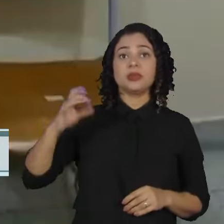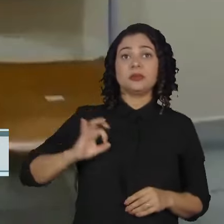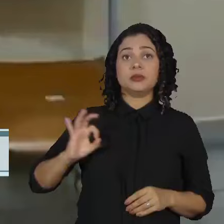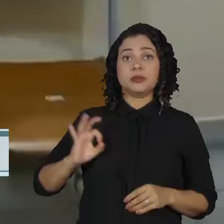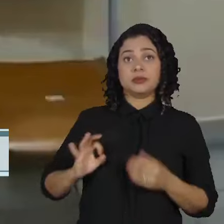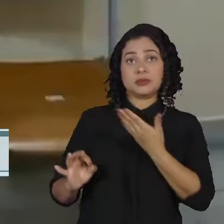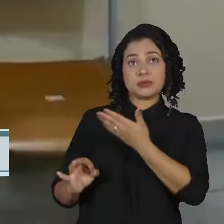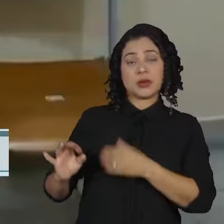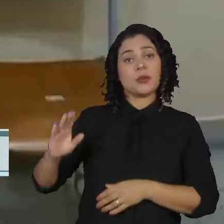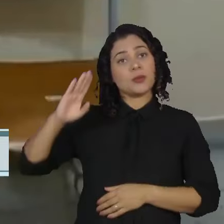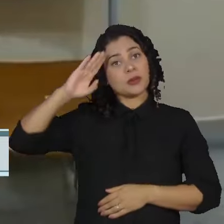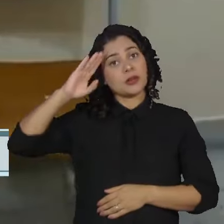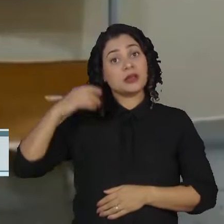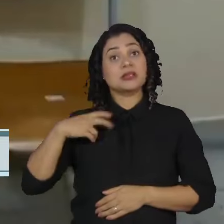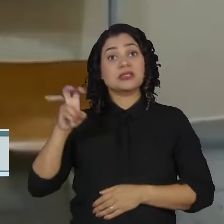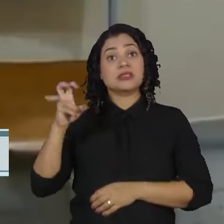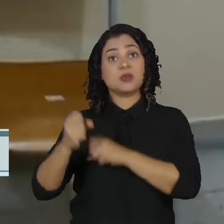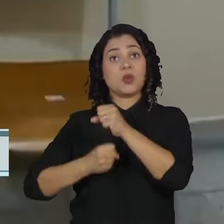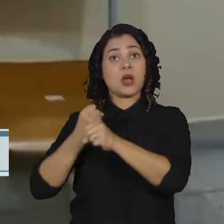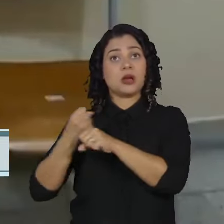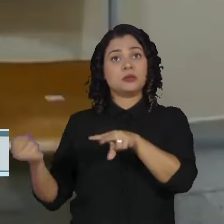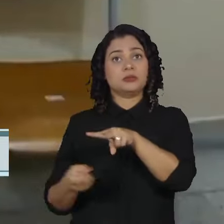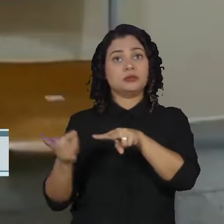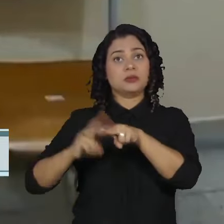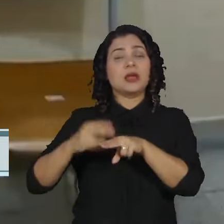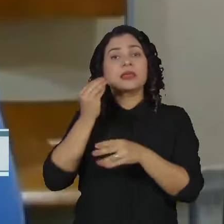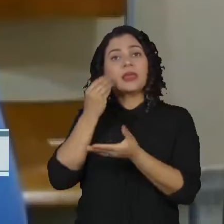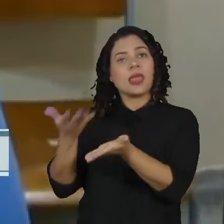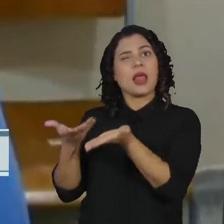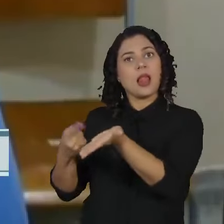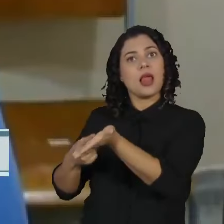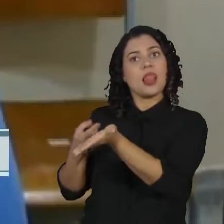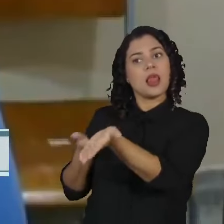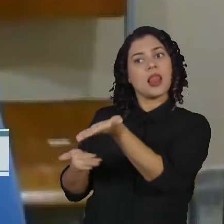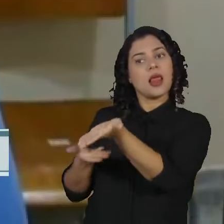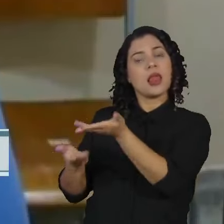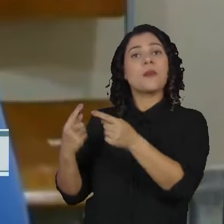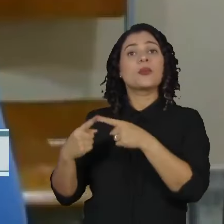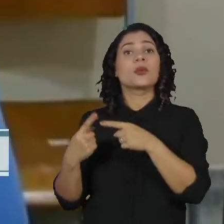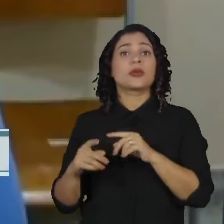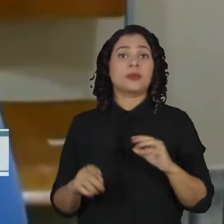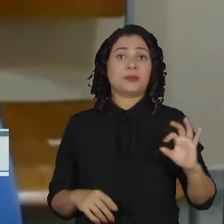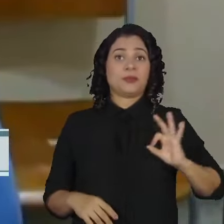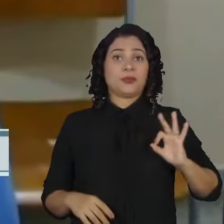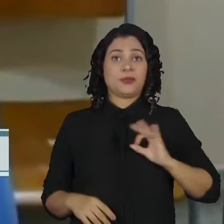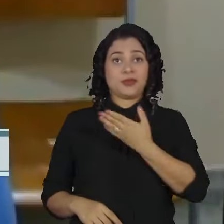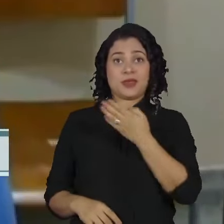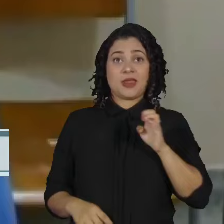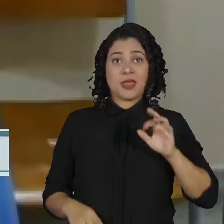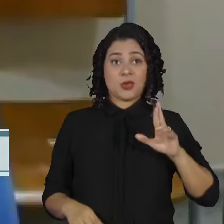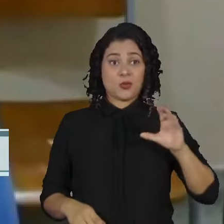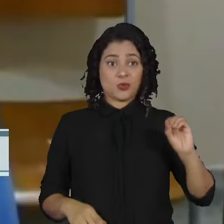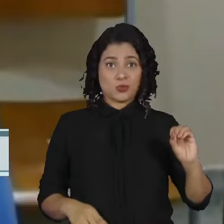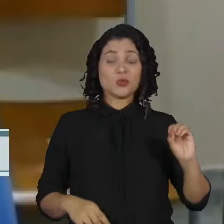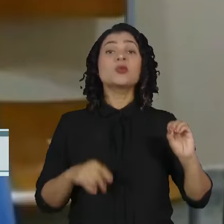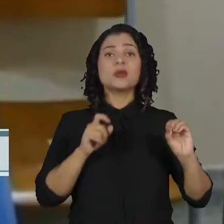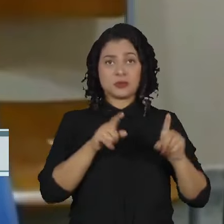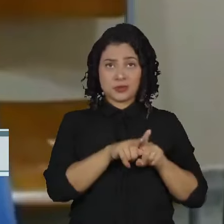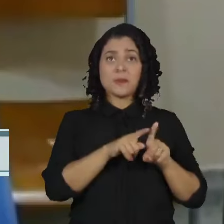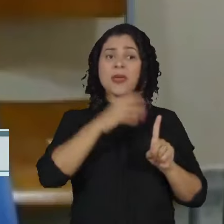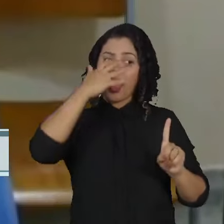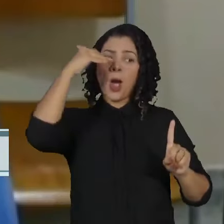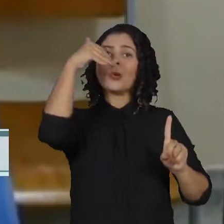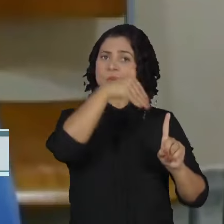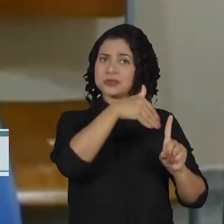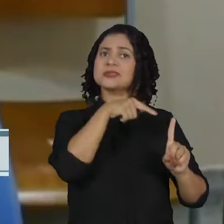militar, que está preso há cinco anos, decidiu negociar com a Polícia Federal depois que o ex-PM, Elcio de Queiroz, que também é acusado